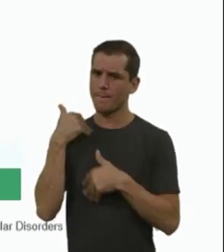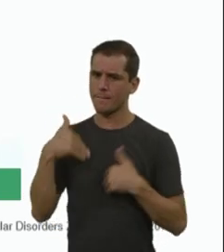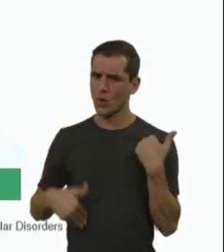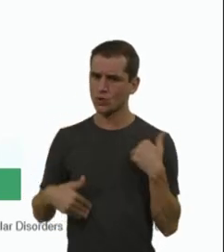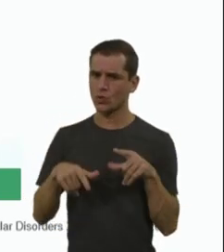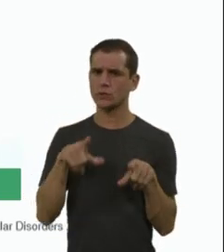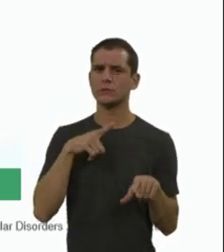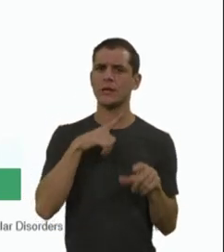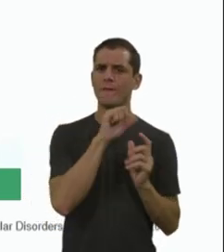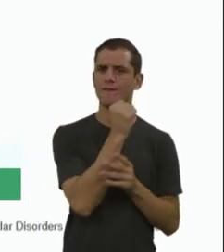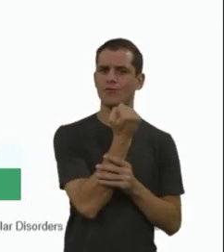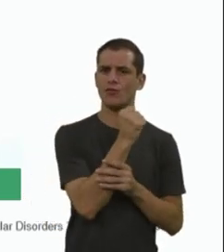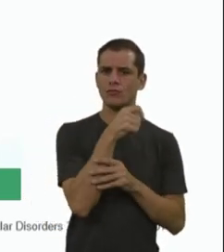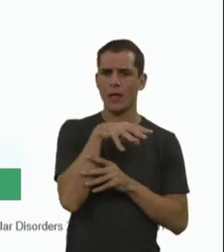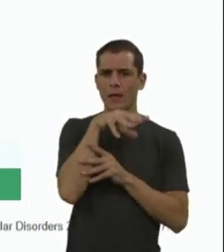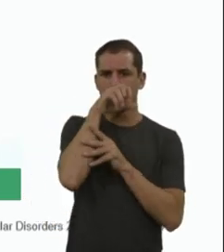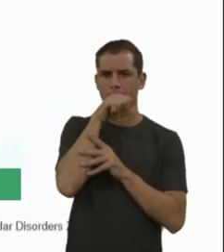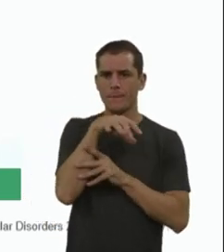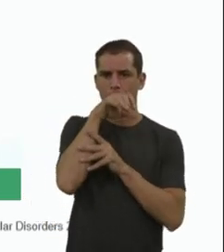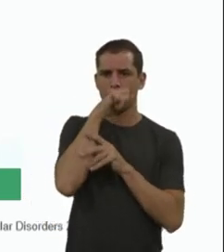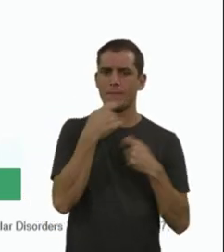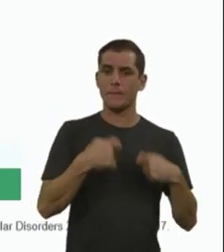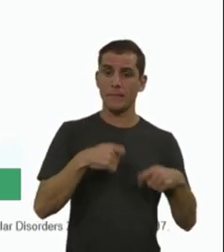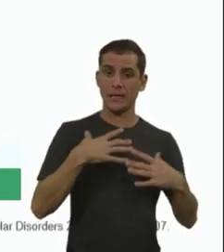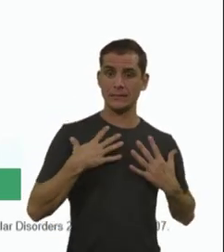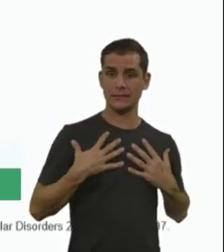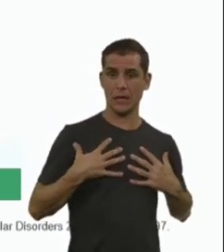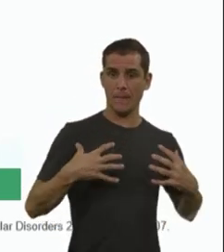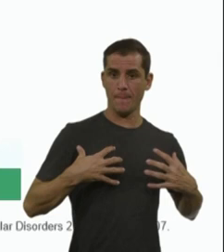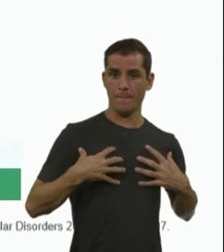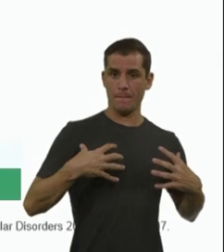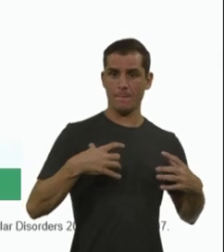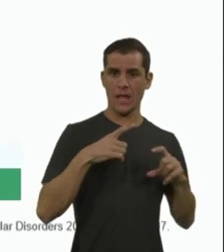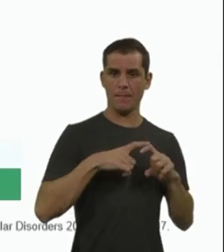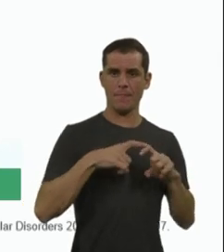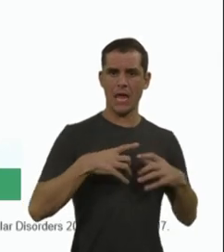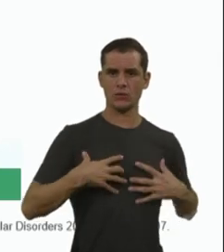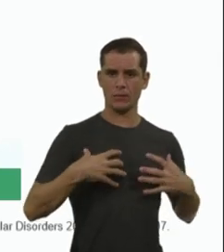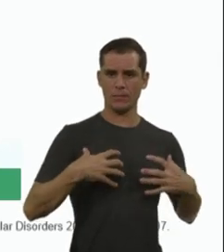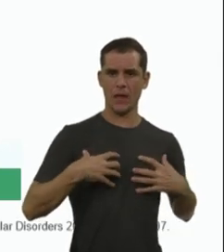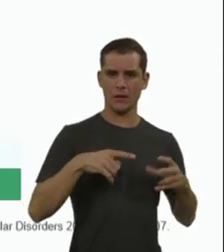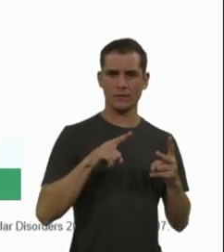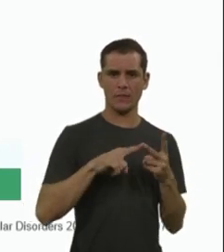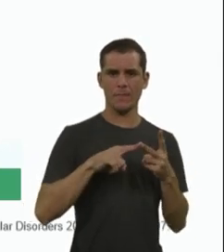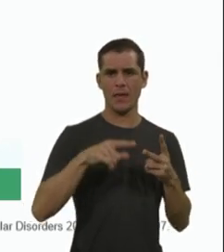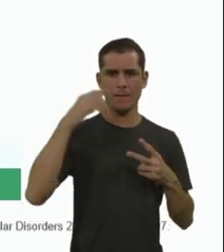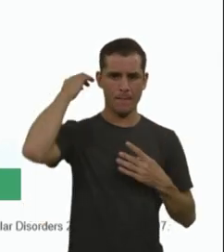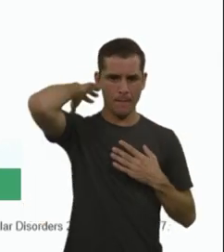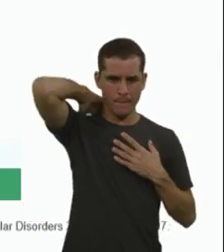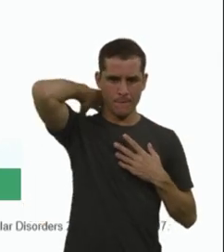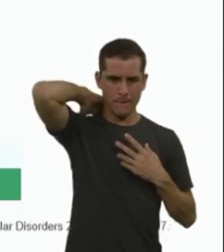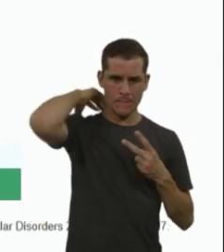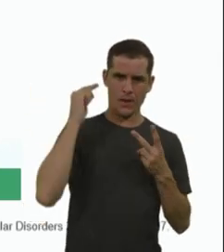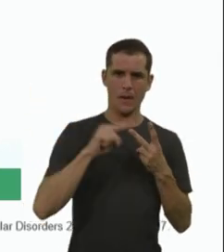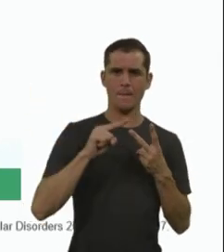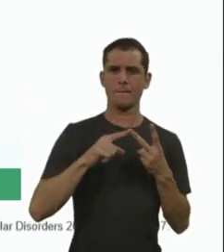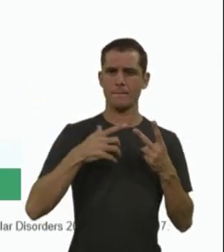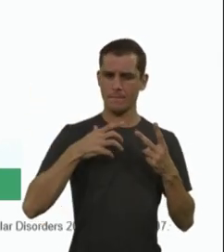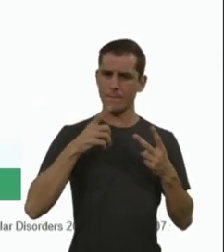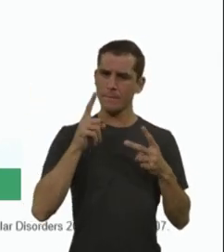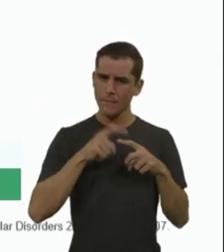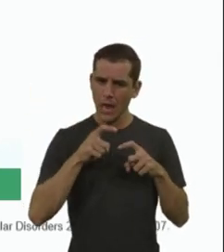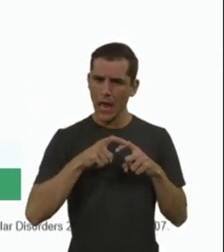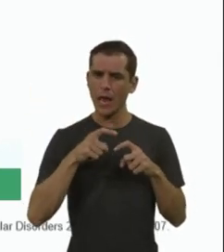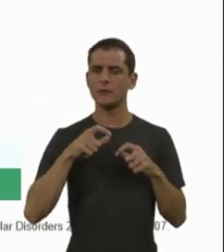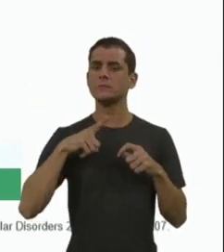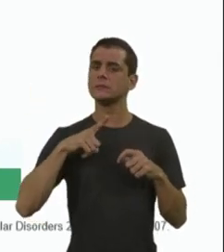respiratória, eu preciso do pneumologista, preciso do nutricionista, eu preciso do ortopedista, então vários profissionais trabalhando em